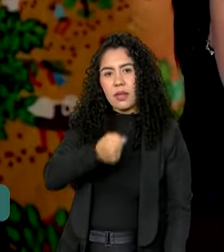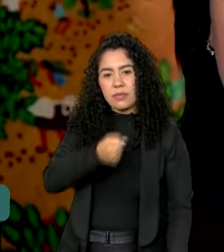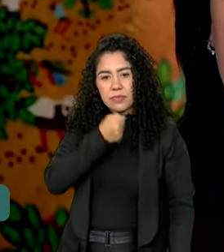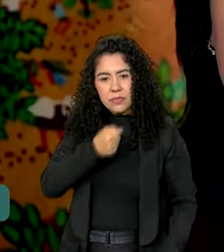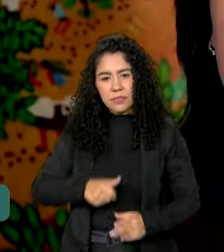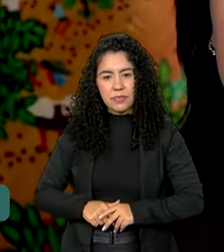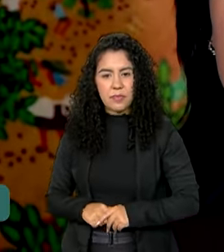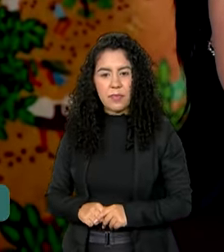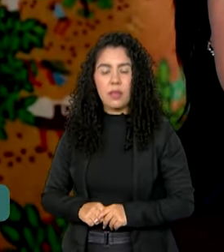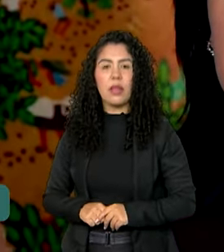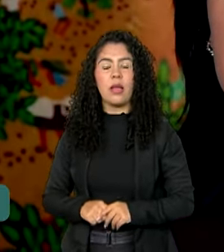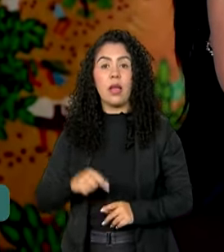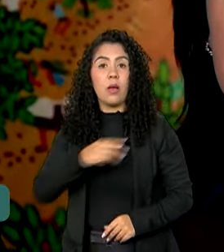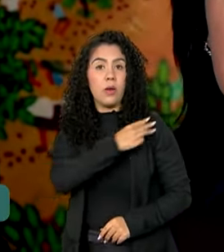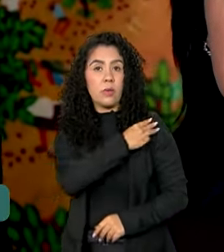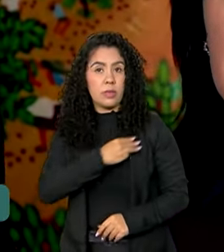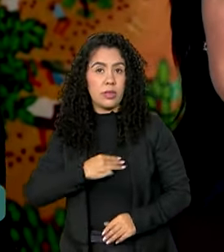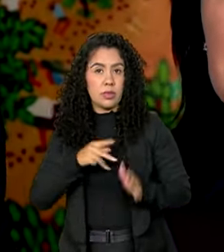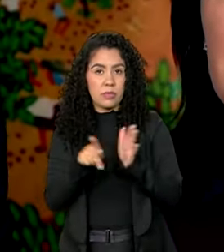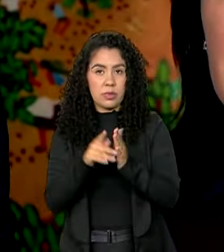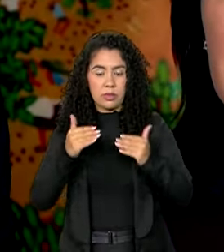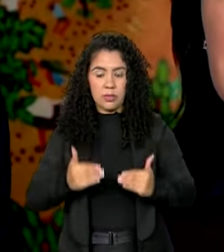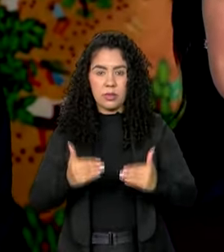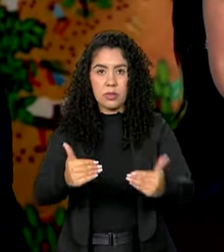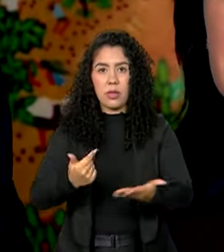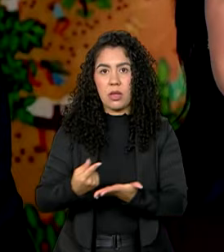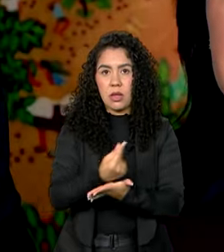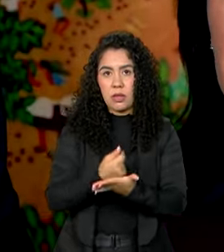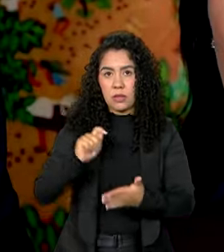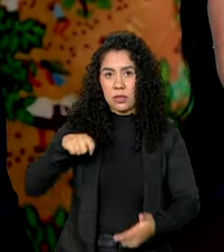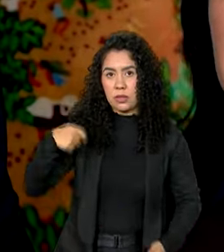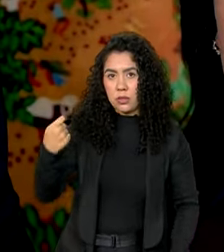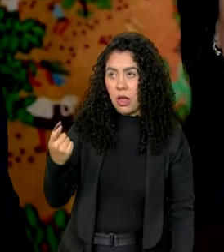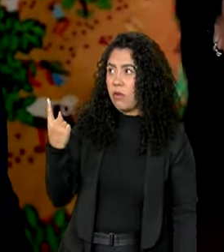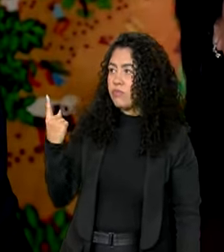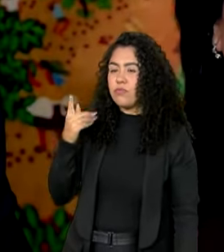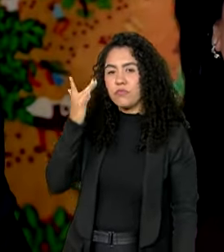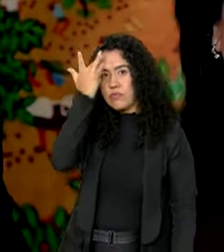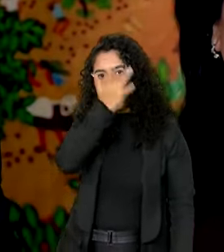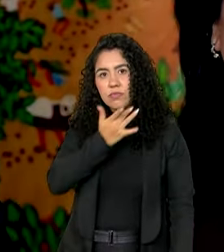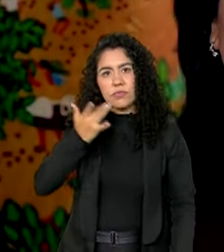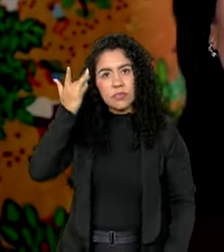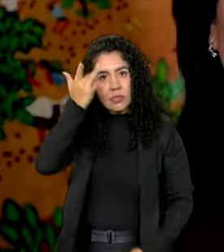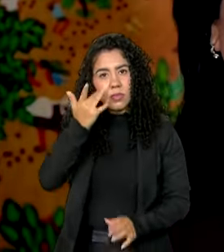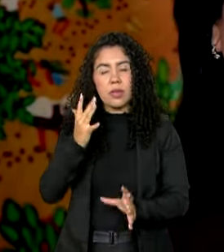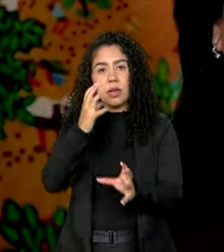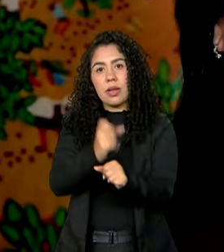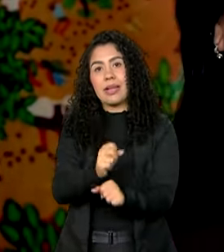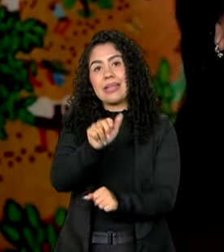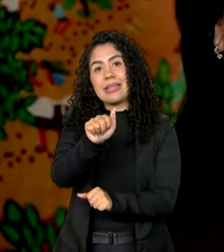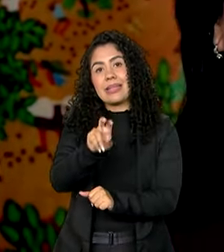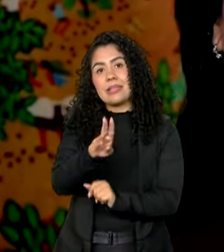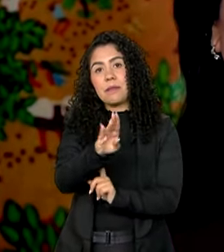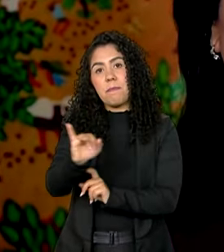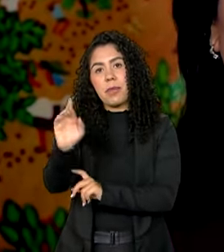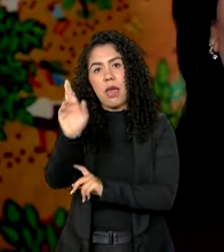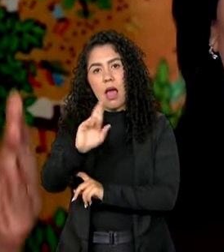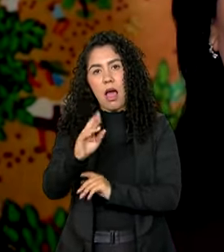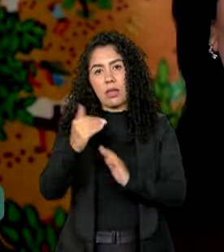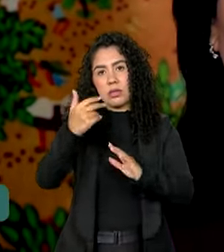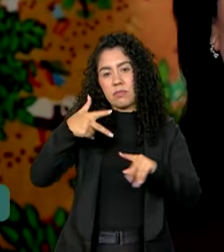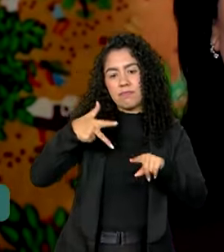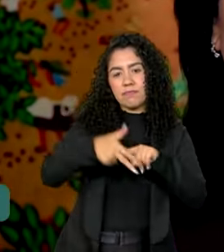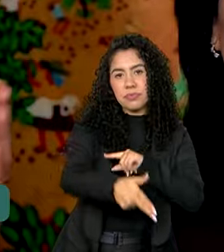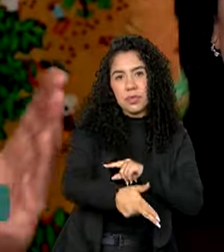Segundo o ministro da Fazenda, Fernando Haddad, o total de contenção será de 15 bilhões de reais. De acordo com